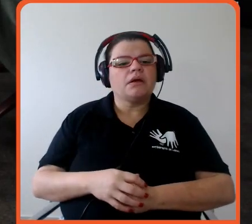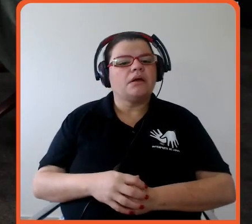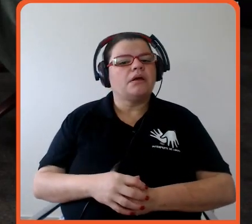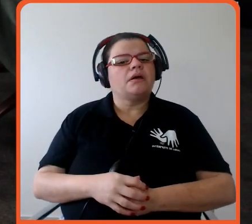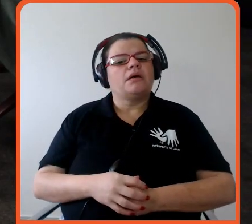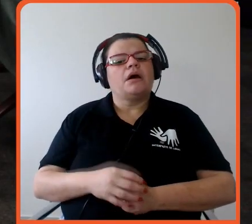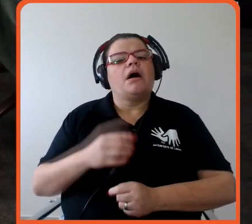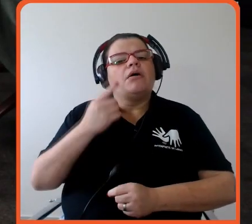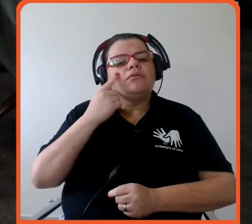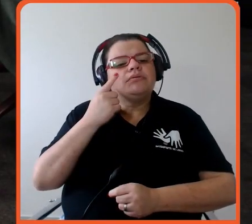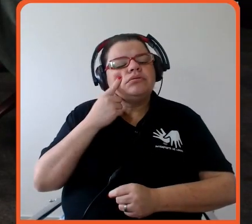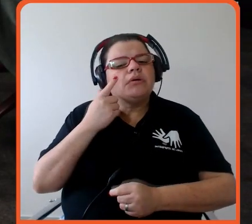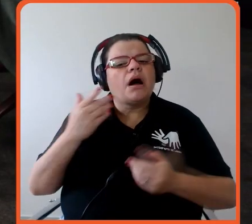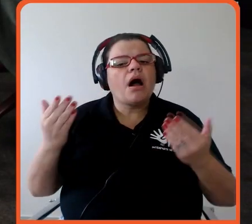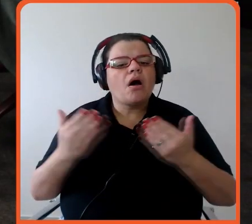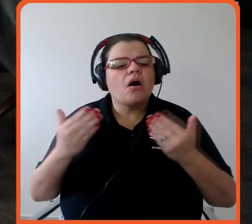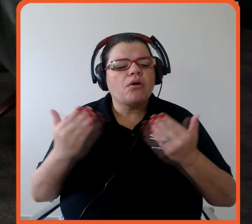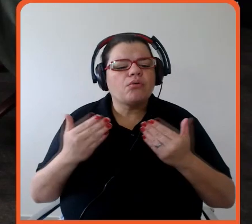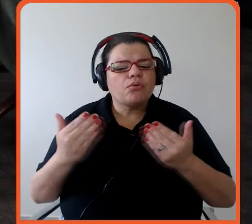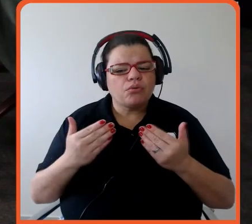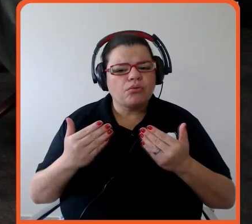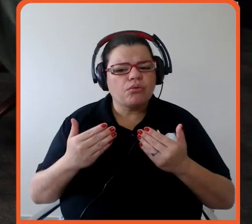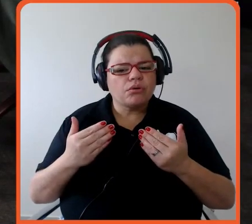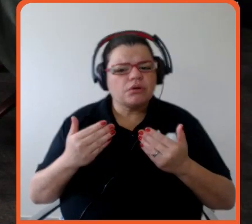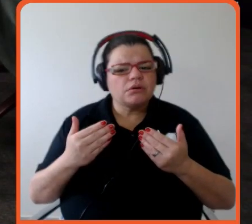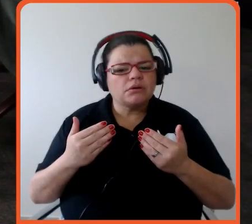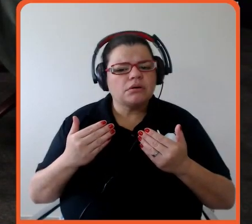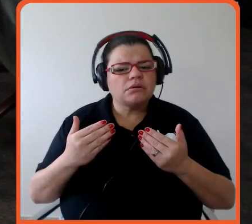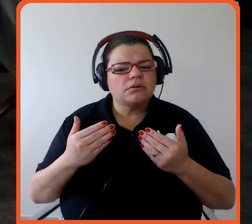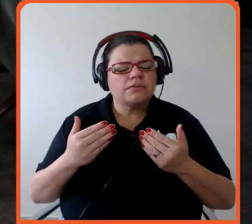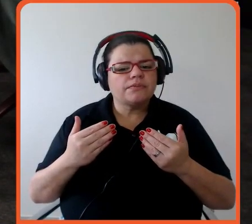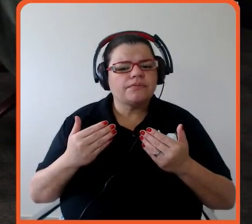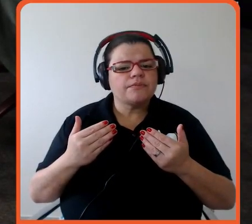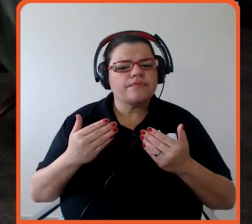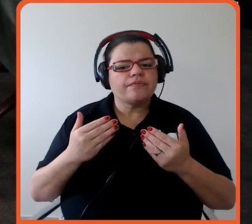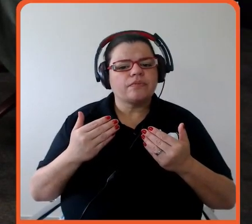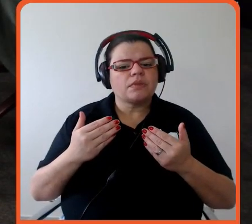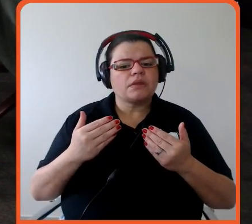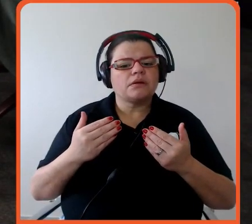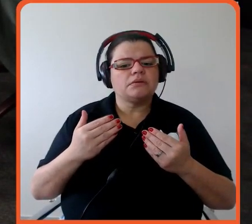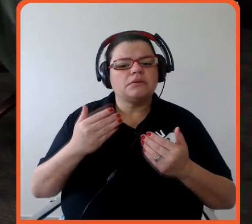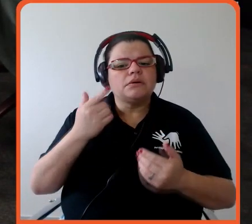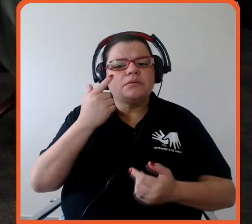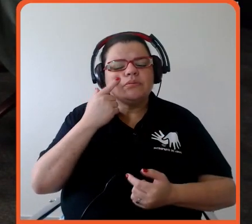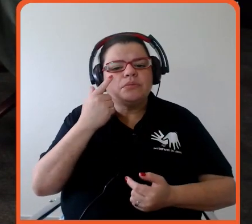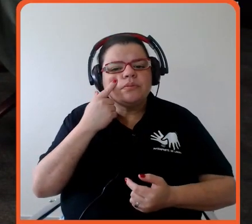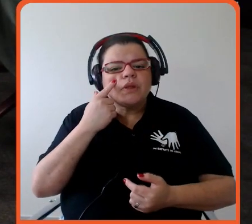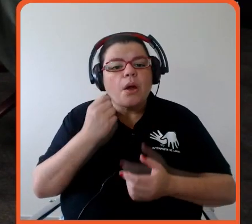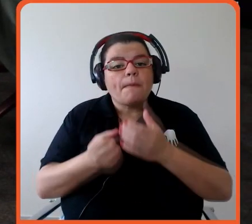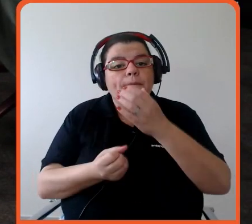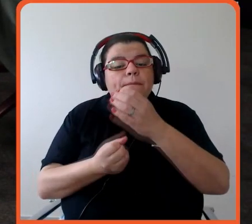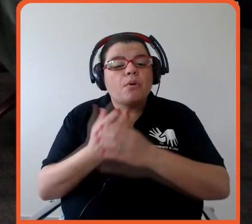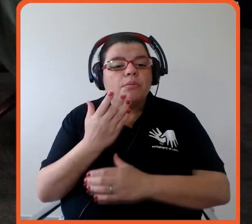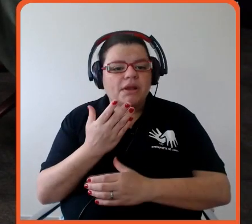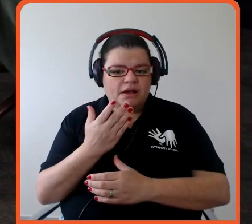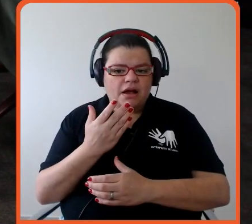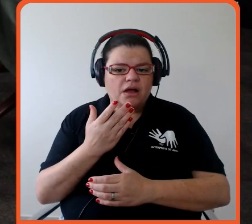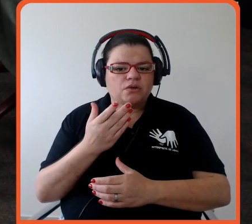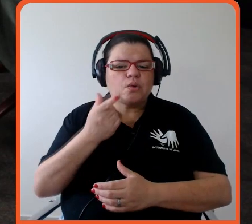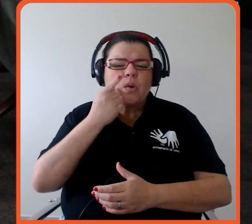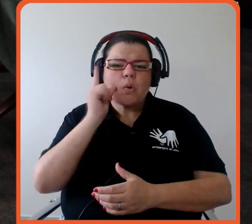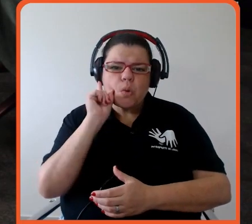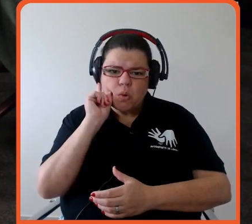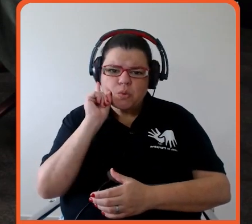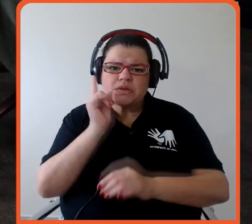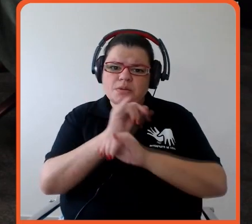infelizmente, que a gente viu agora, foi, né, publicado ontem, bem ruim, infelizmente,